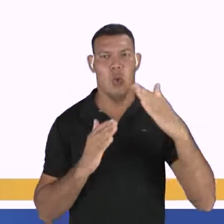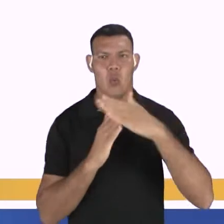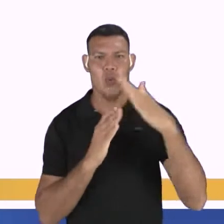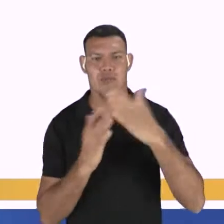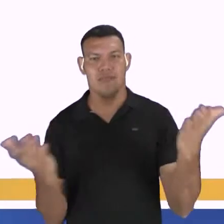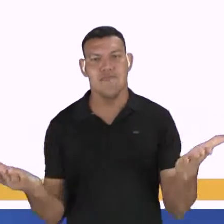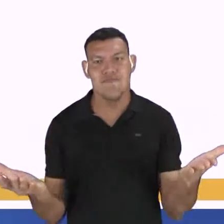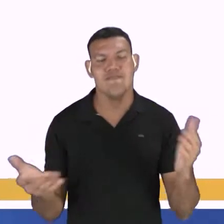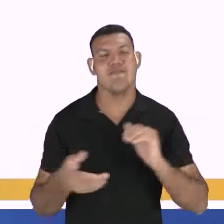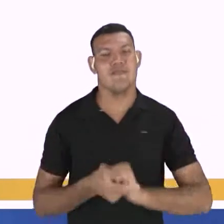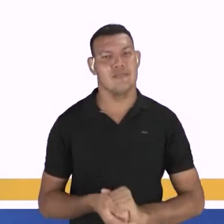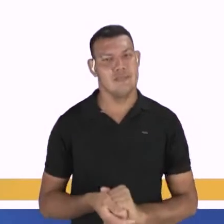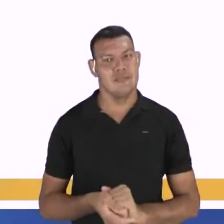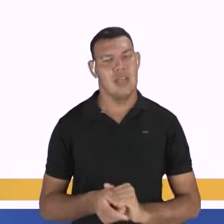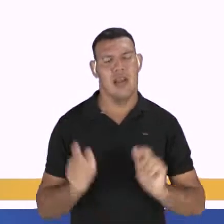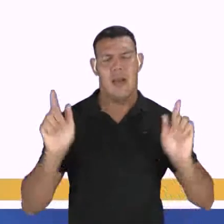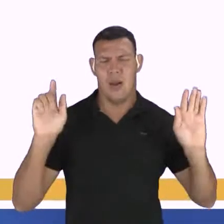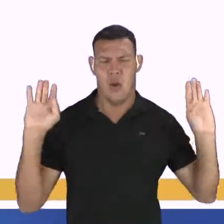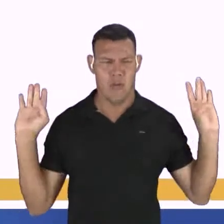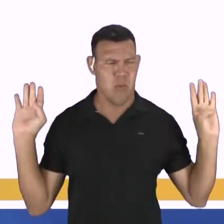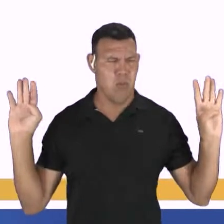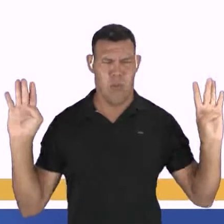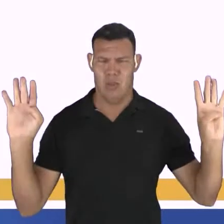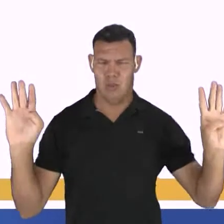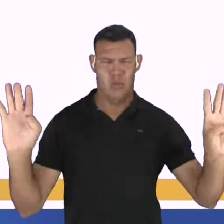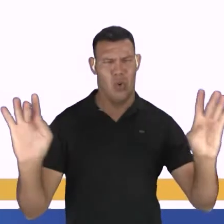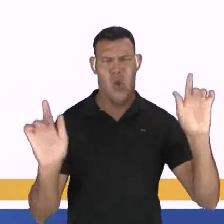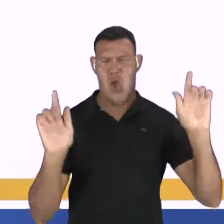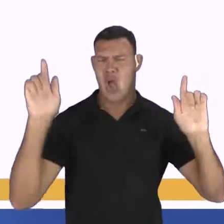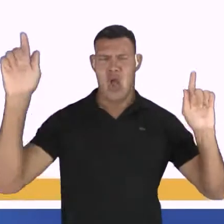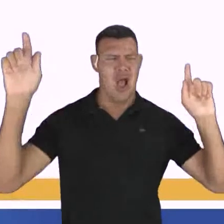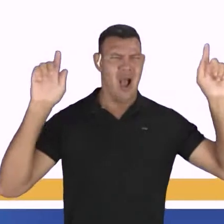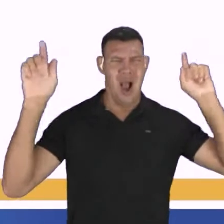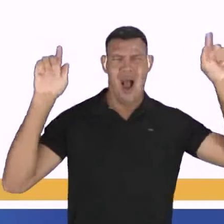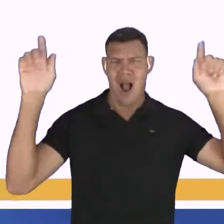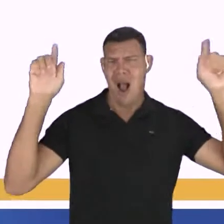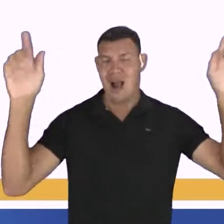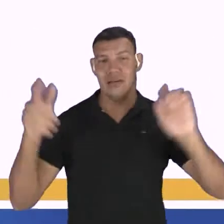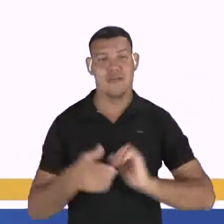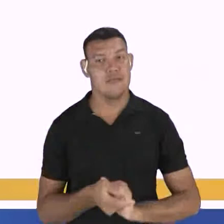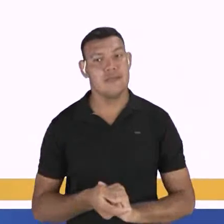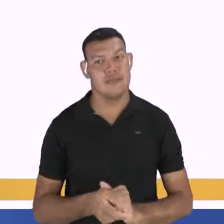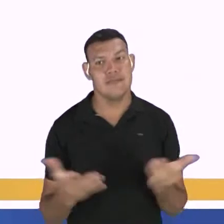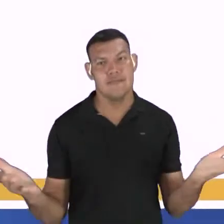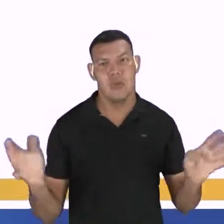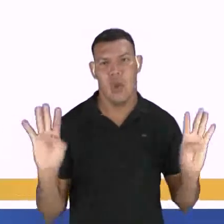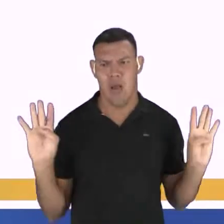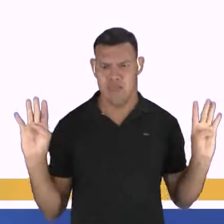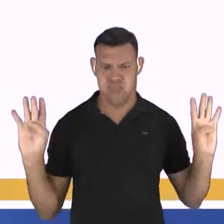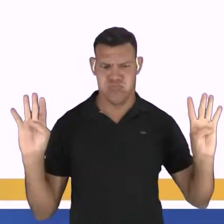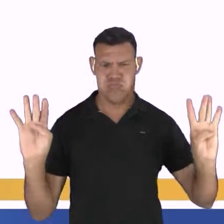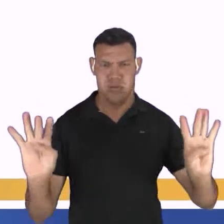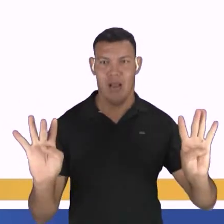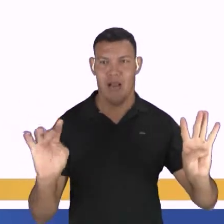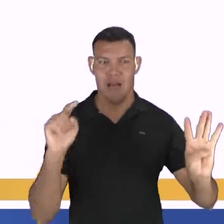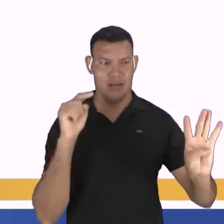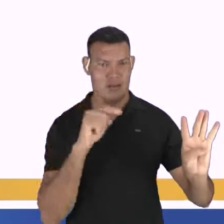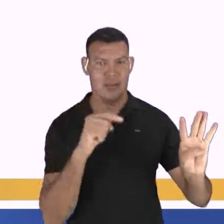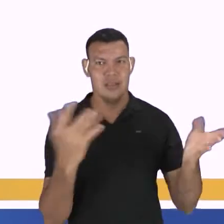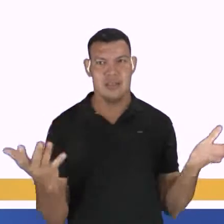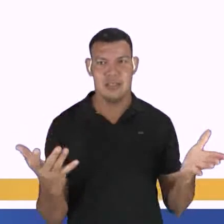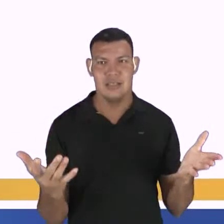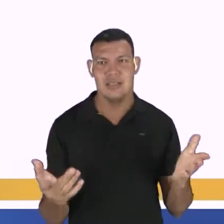imposto? A multidão de torcedores. Olha o coletivo, multidão, e olha a especificação,